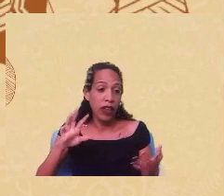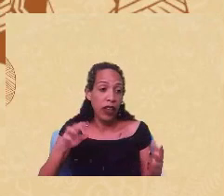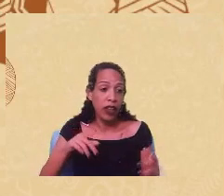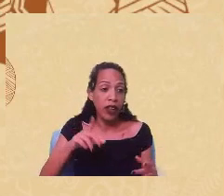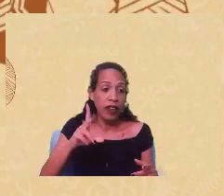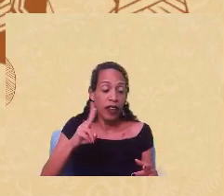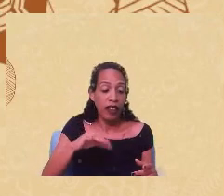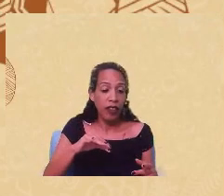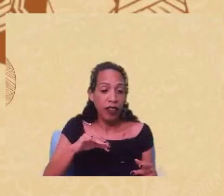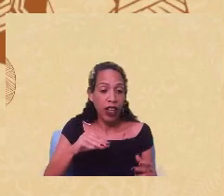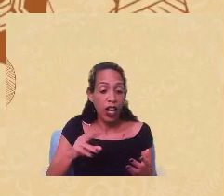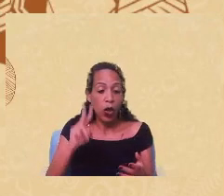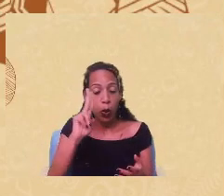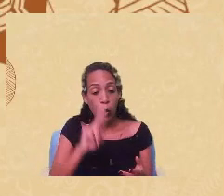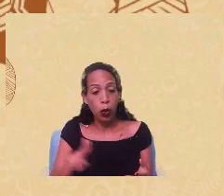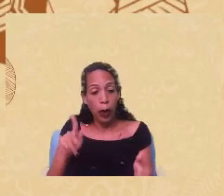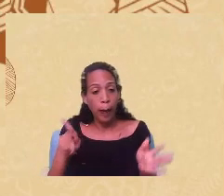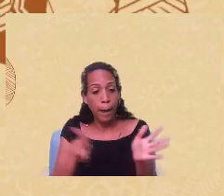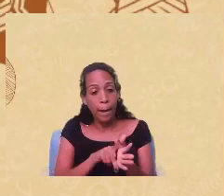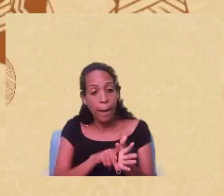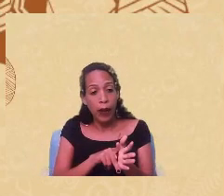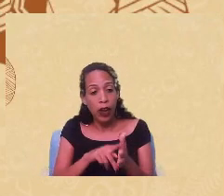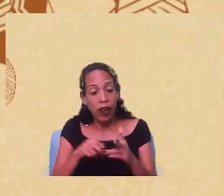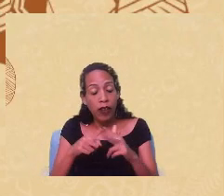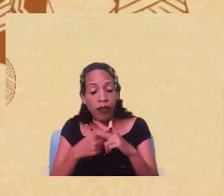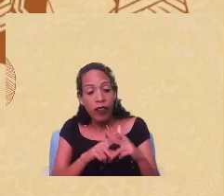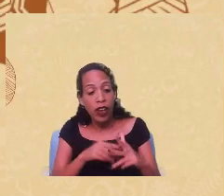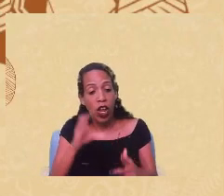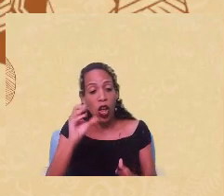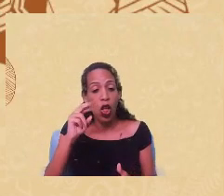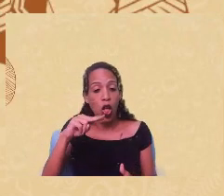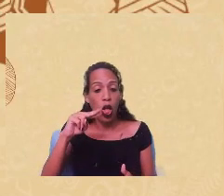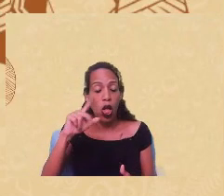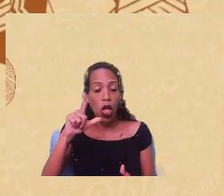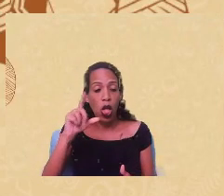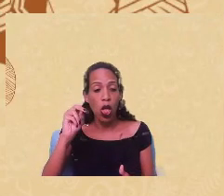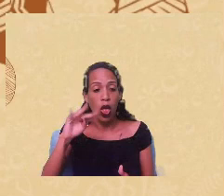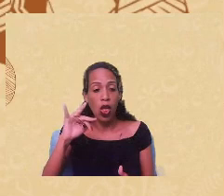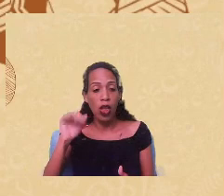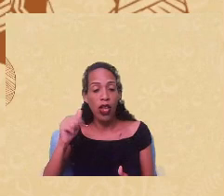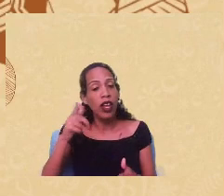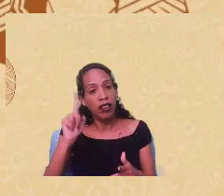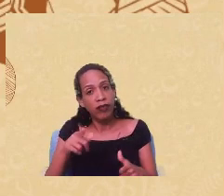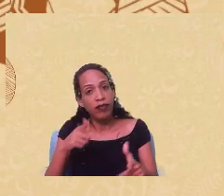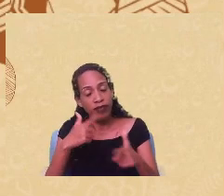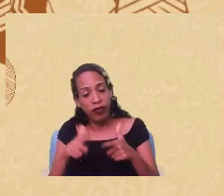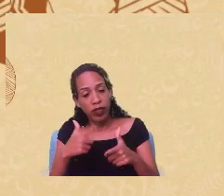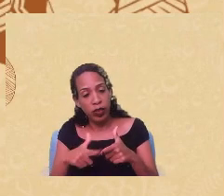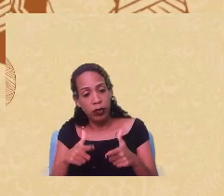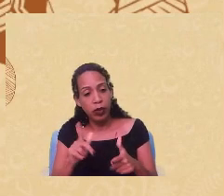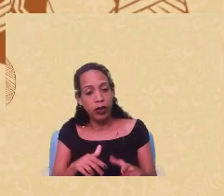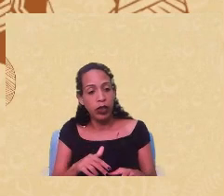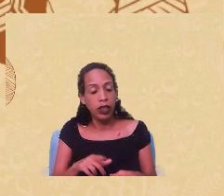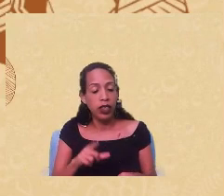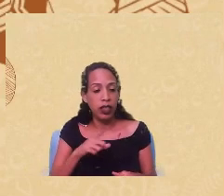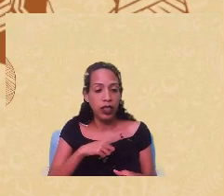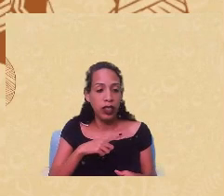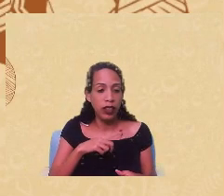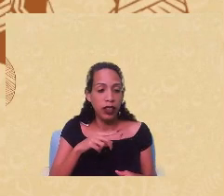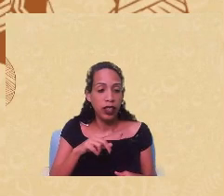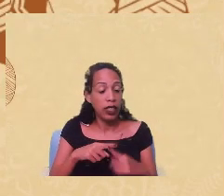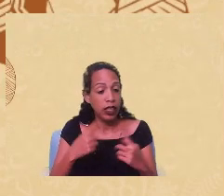utiliza da própria ferramenta colonial e aí é um problema que aí você então